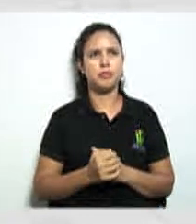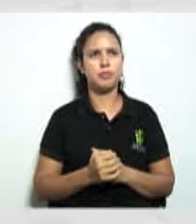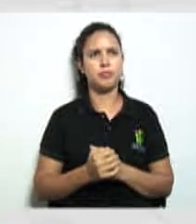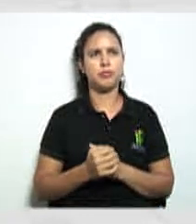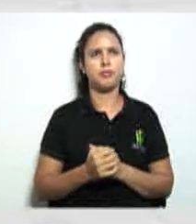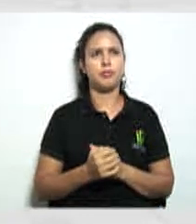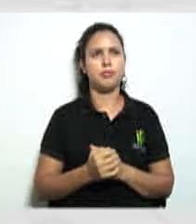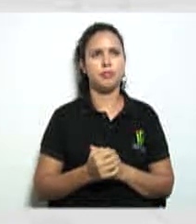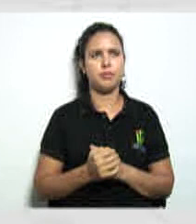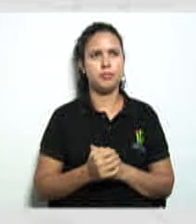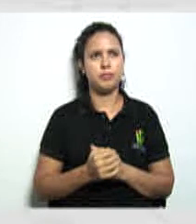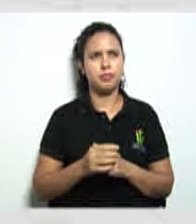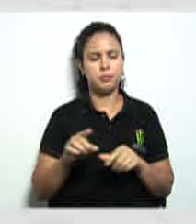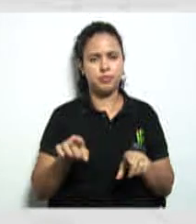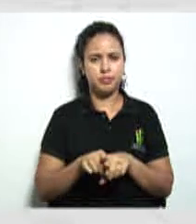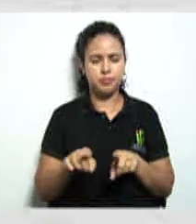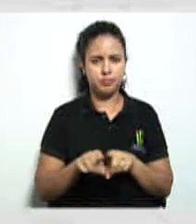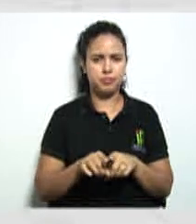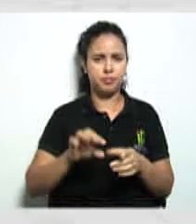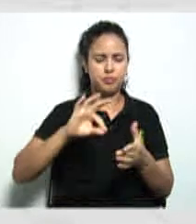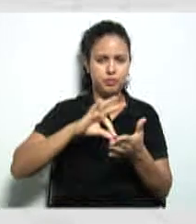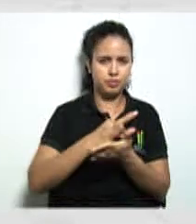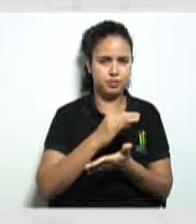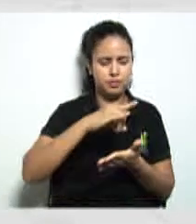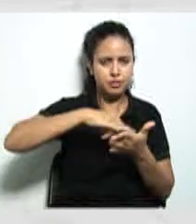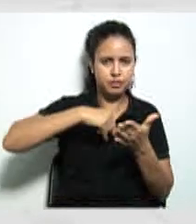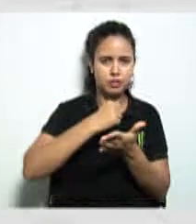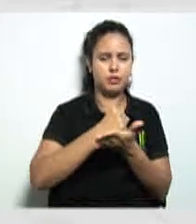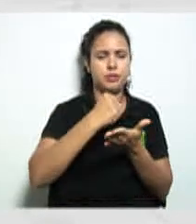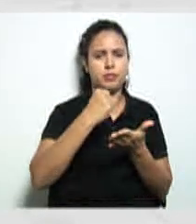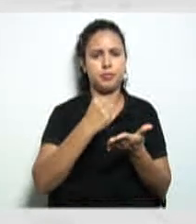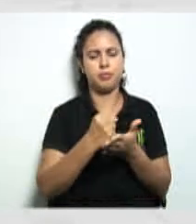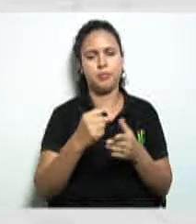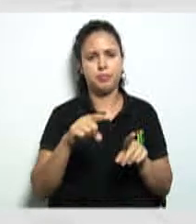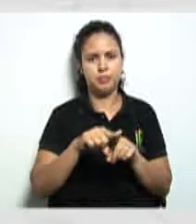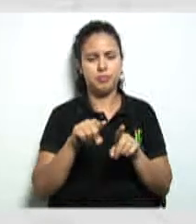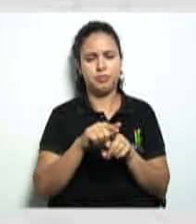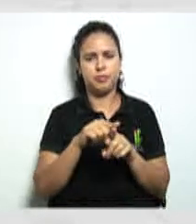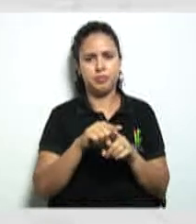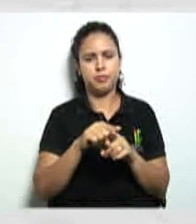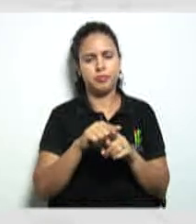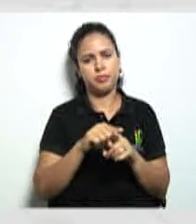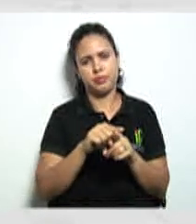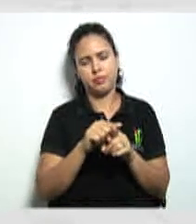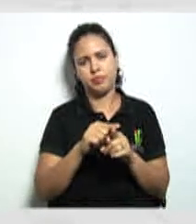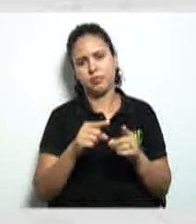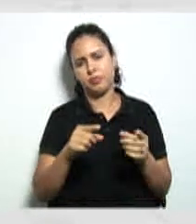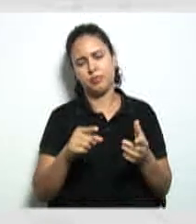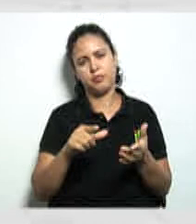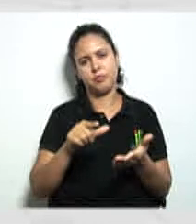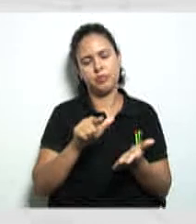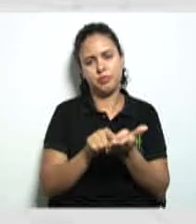o preenchimento de documentação e formulários exigidos pela junta comercial